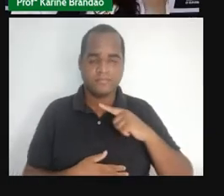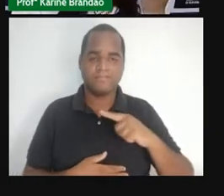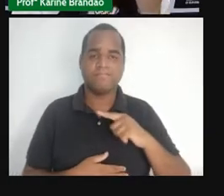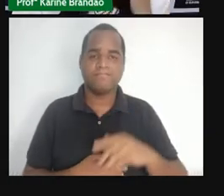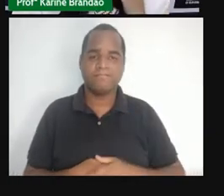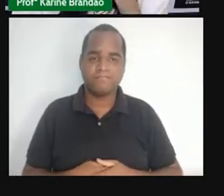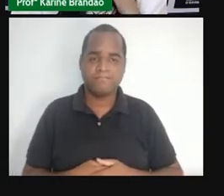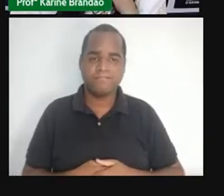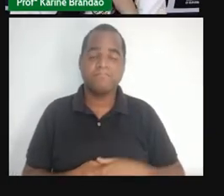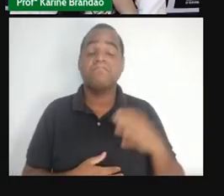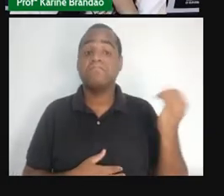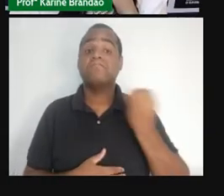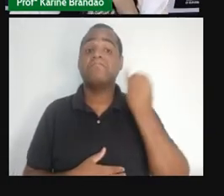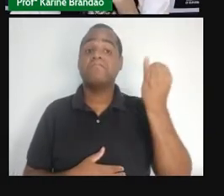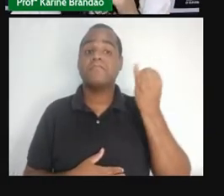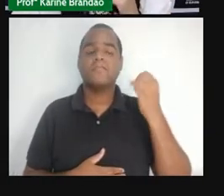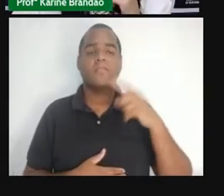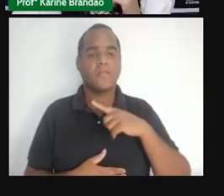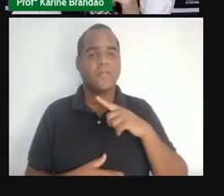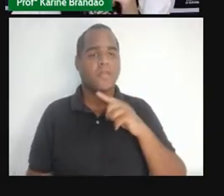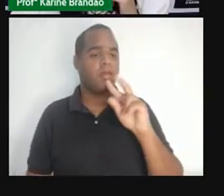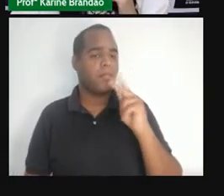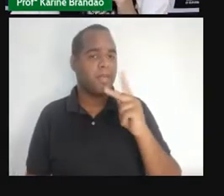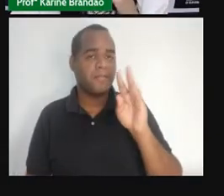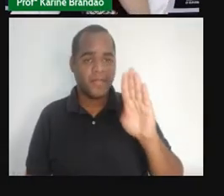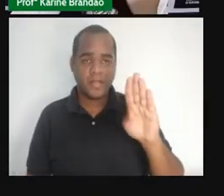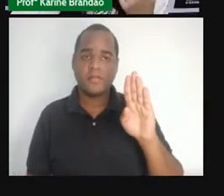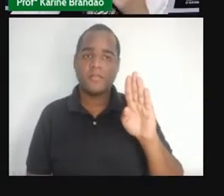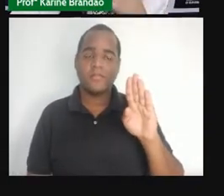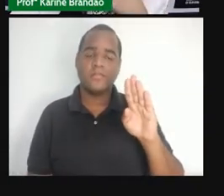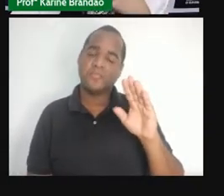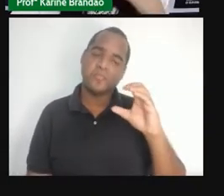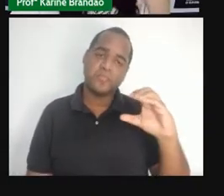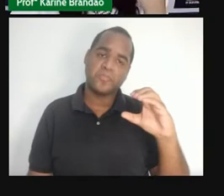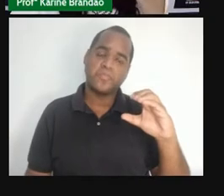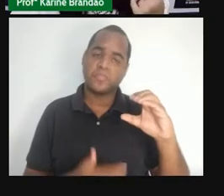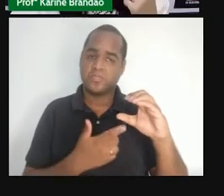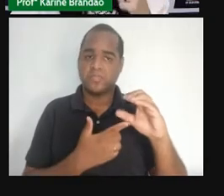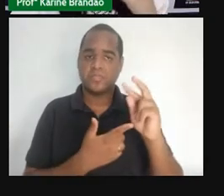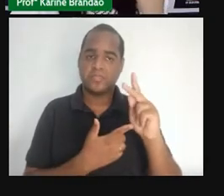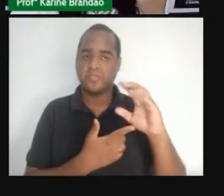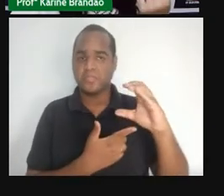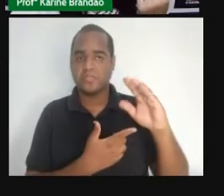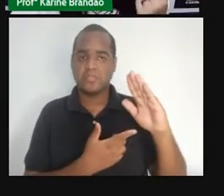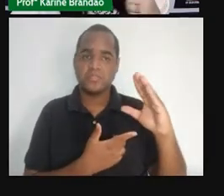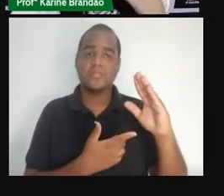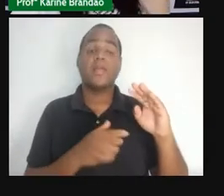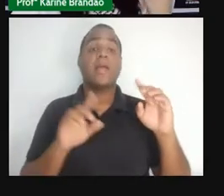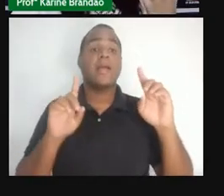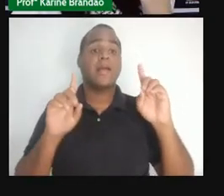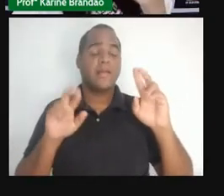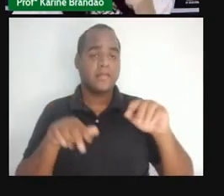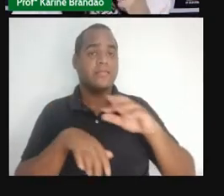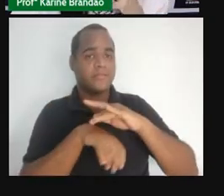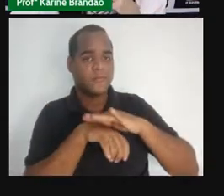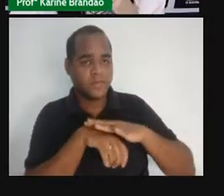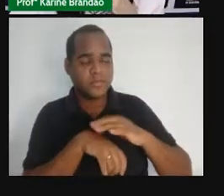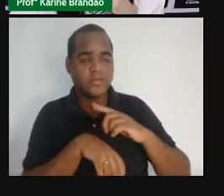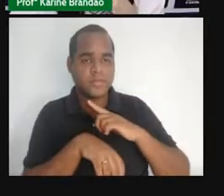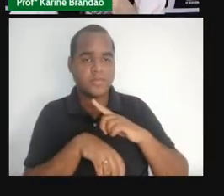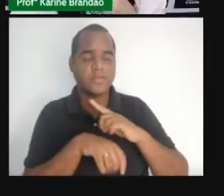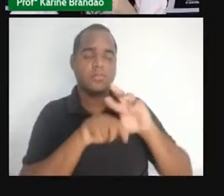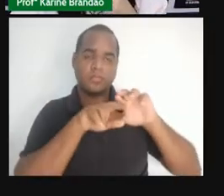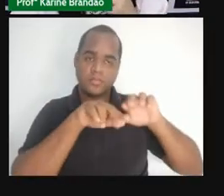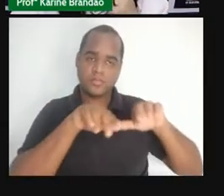Apesar, né? Da hepatite B e C ou C, elas serem consideradas doenças, né? Infecções sexualmente